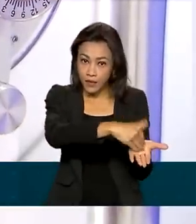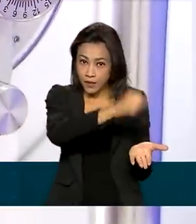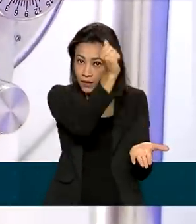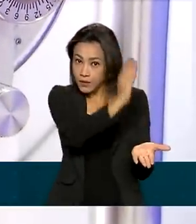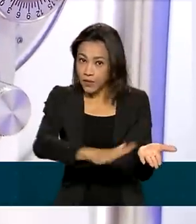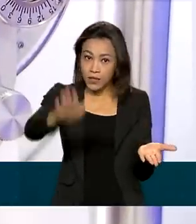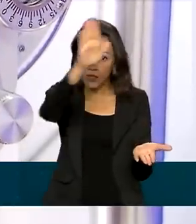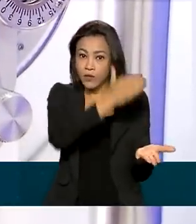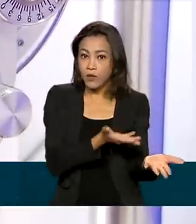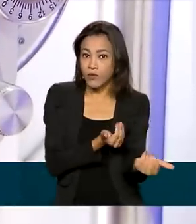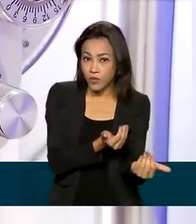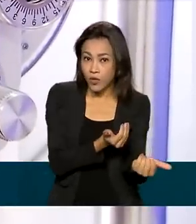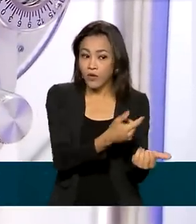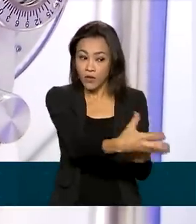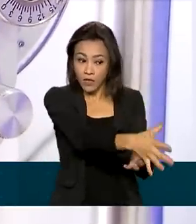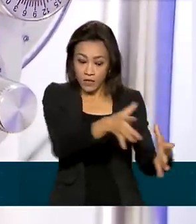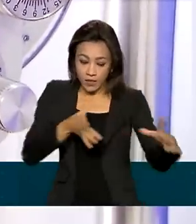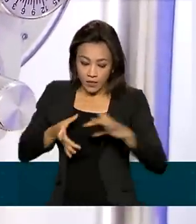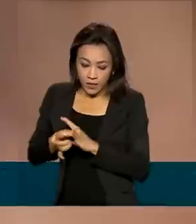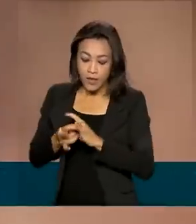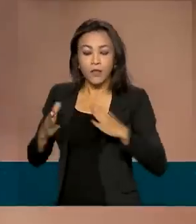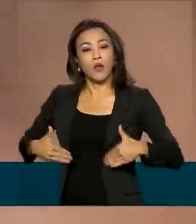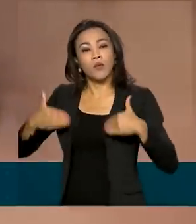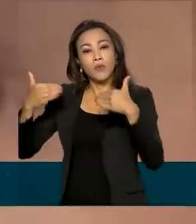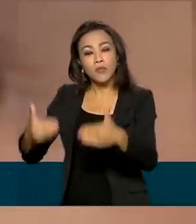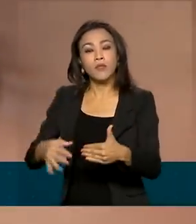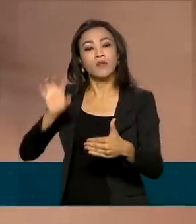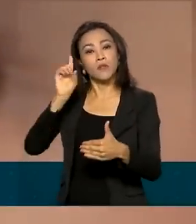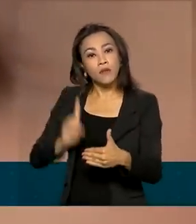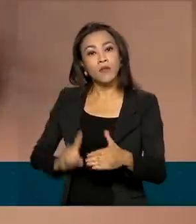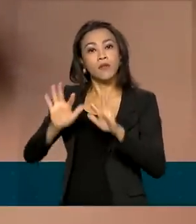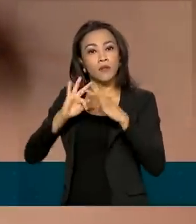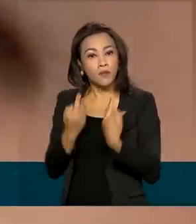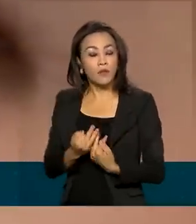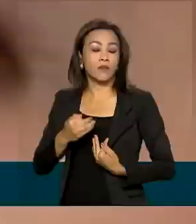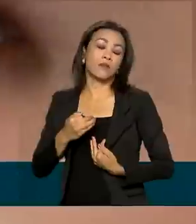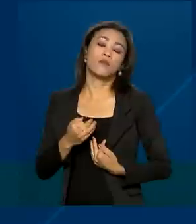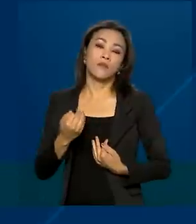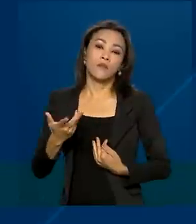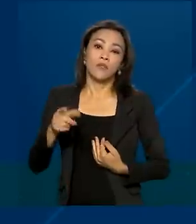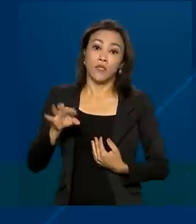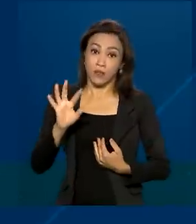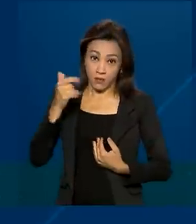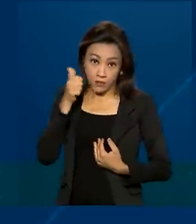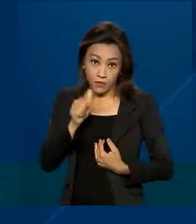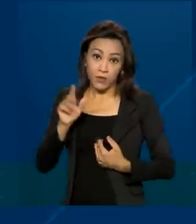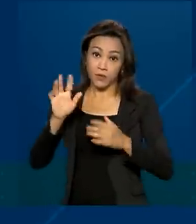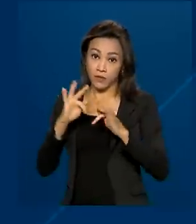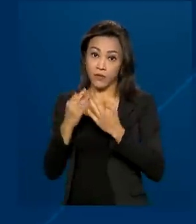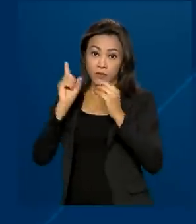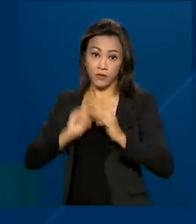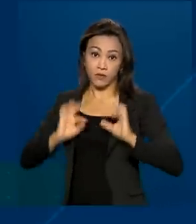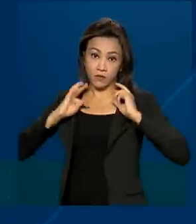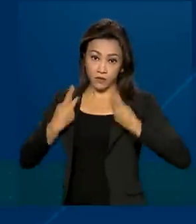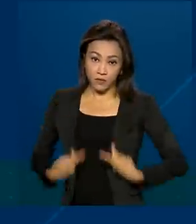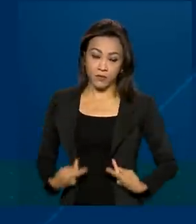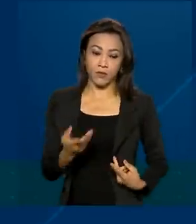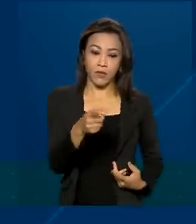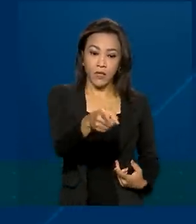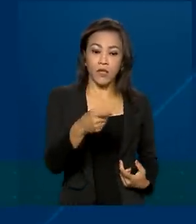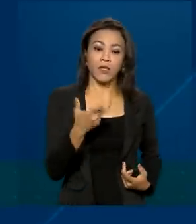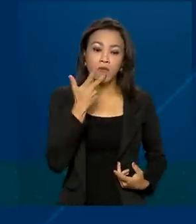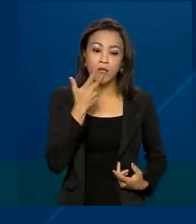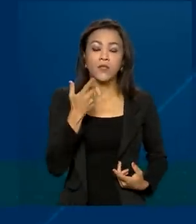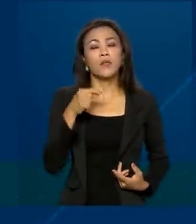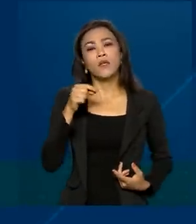Juventude, ligada ao Ministério da Mulher, da Família e Direitos Humanos. A instituição busca contribuir com a melhoria do aprendizado